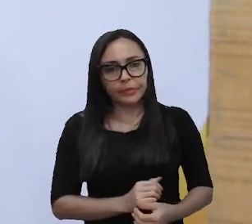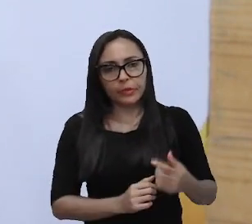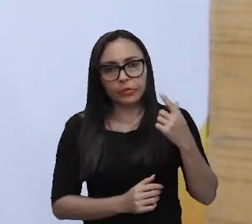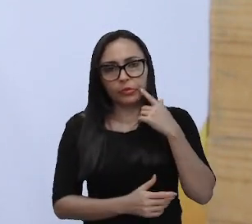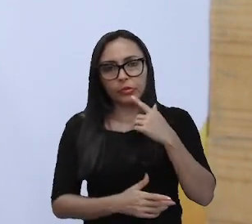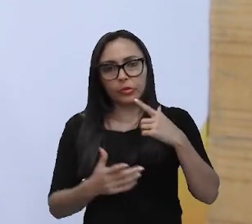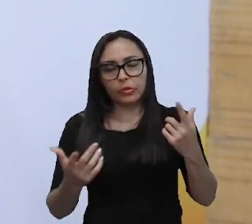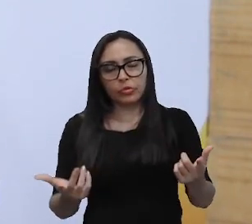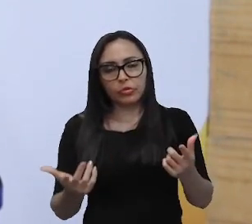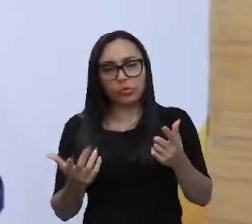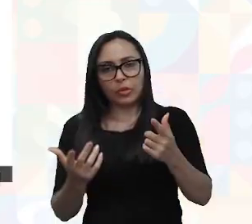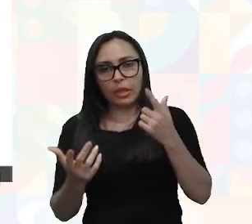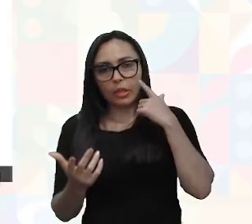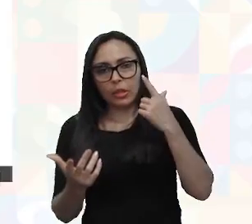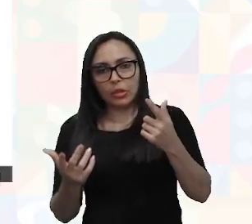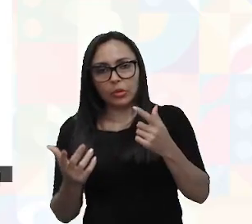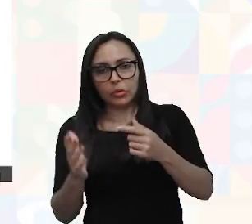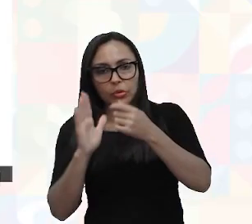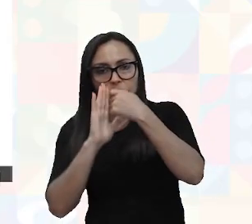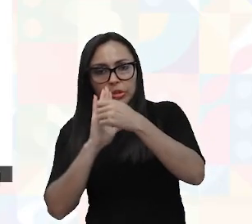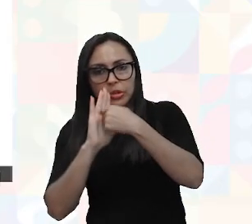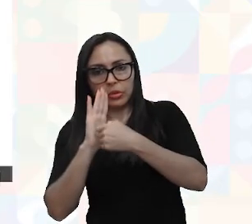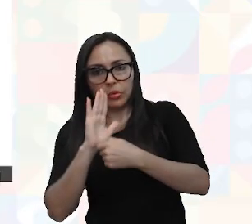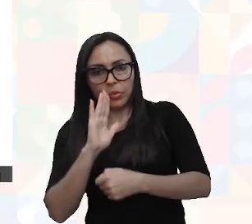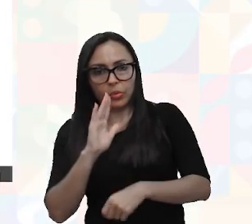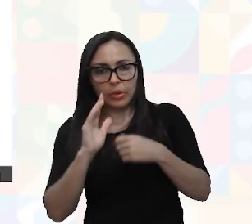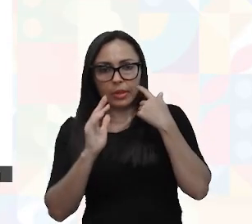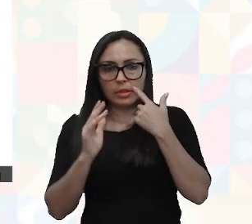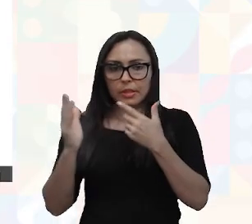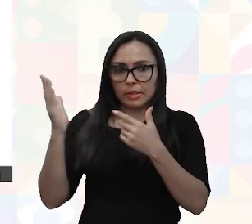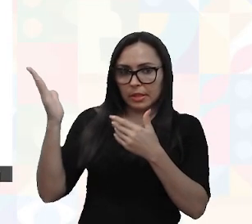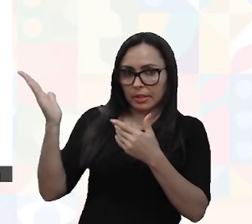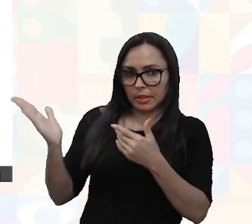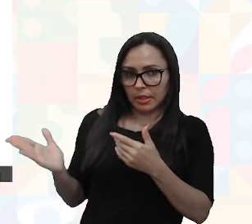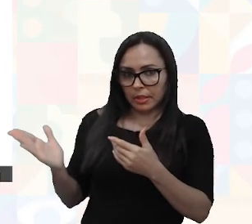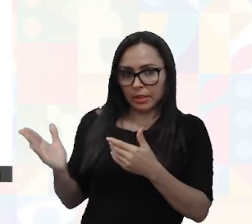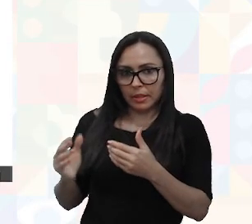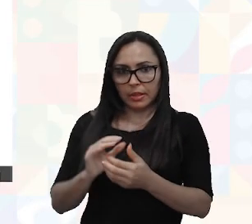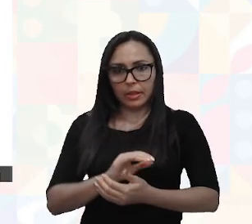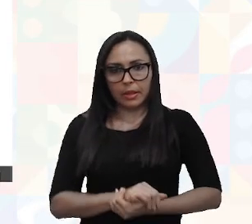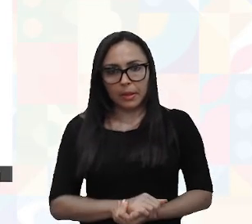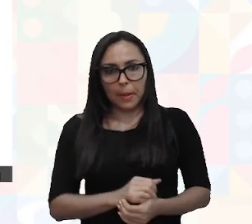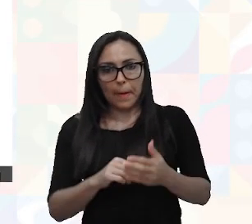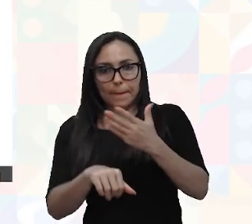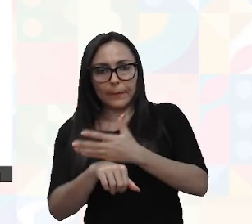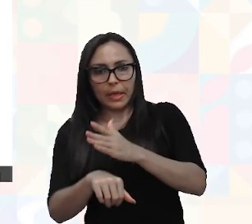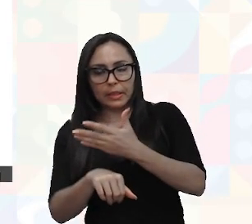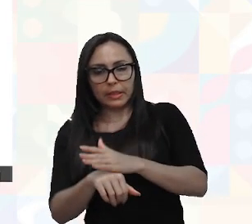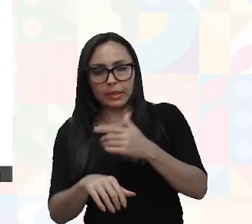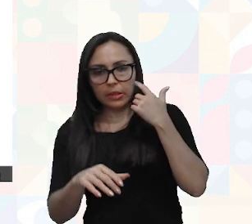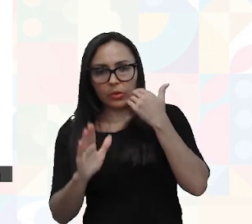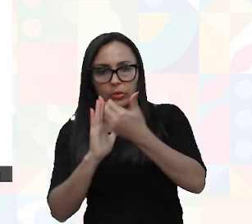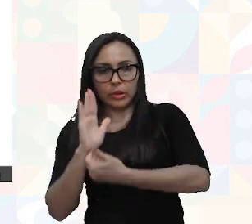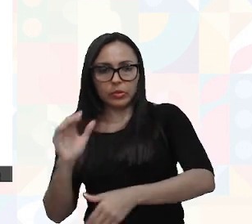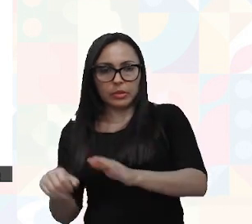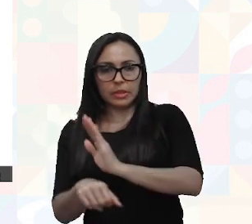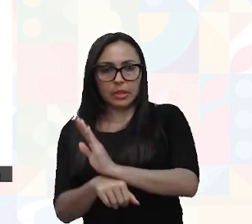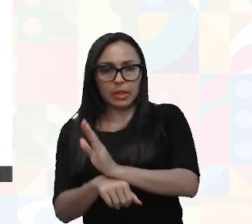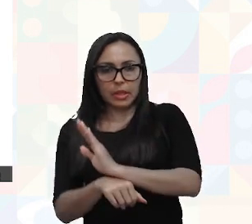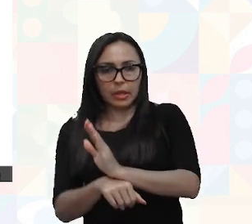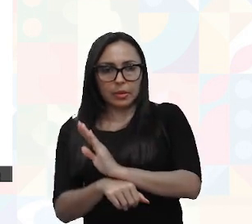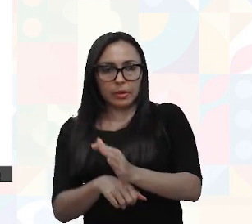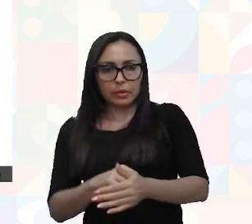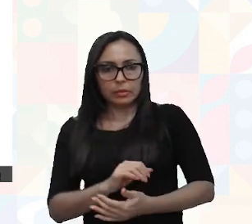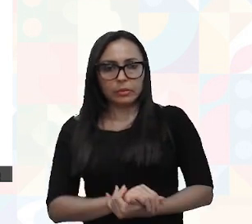Escritor, Christoph Volger, na sala de roteirista, Christina Calai, Prática de Roteiro Cinematográfico, né, esse